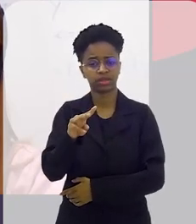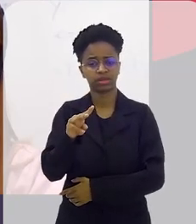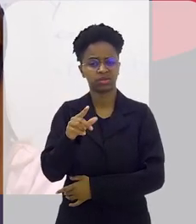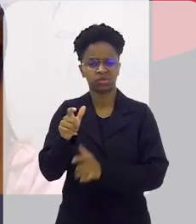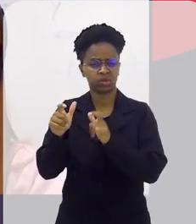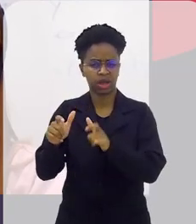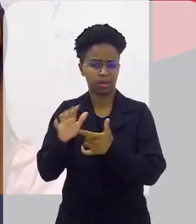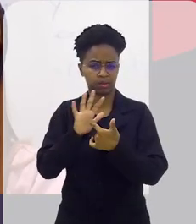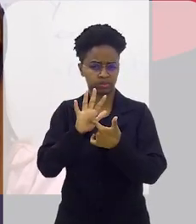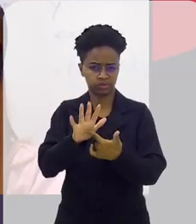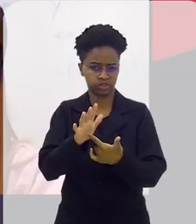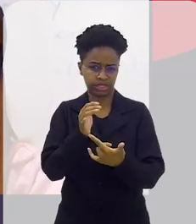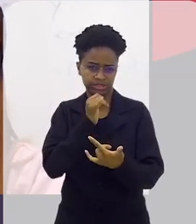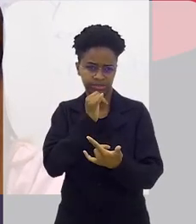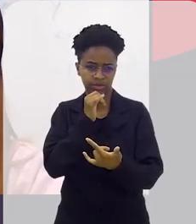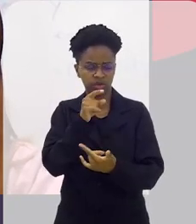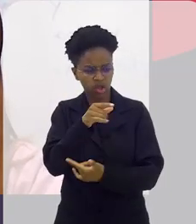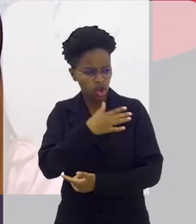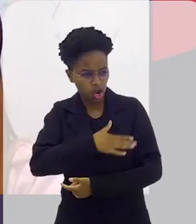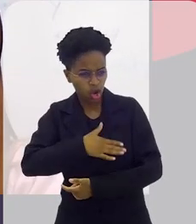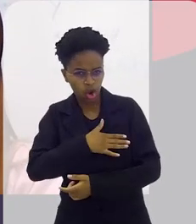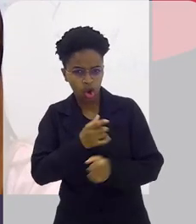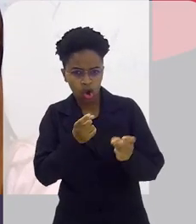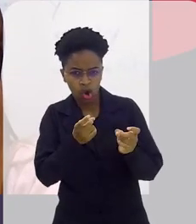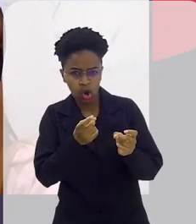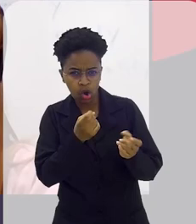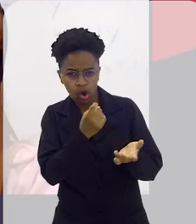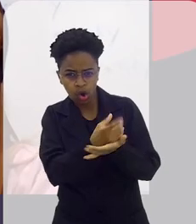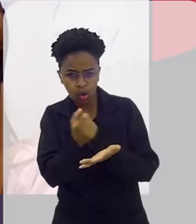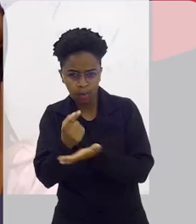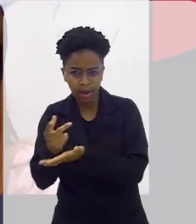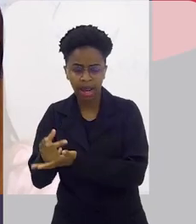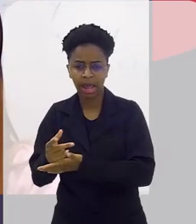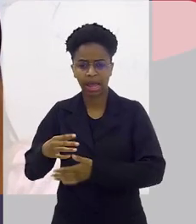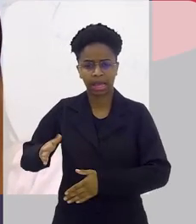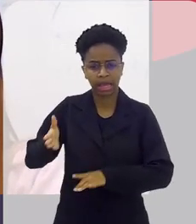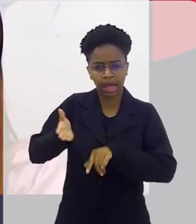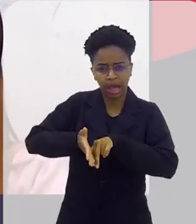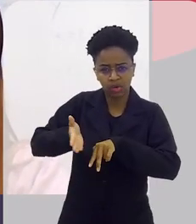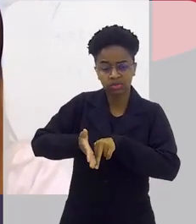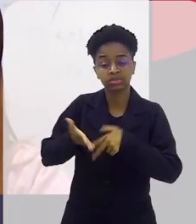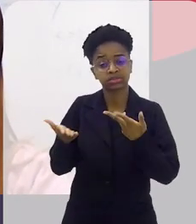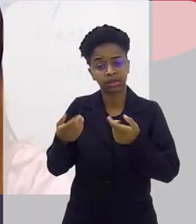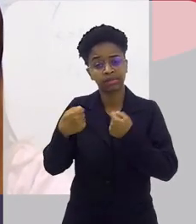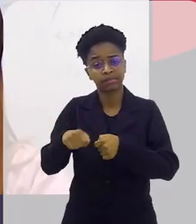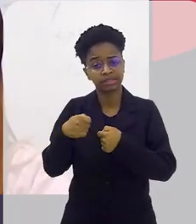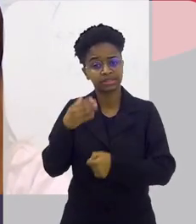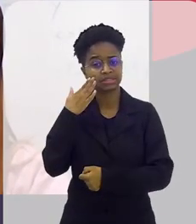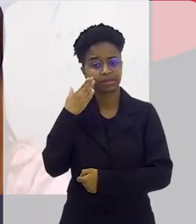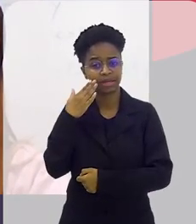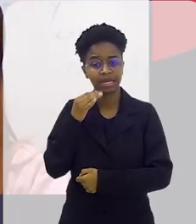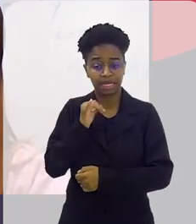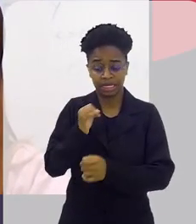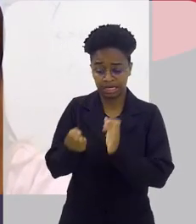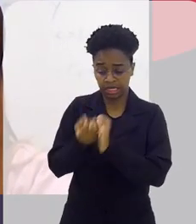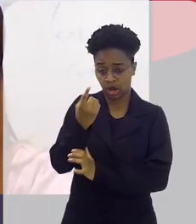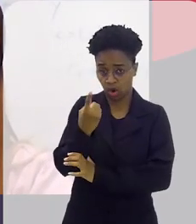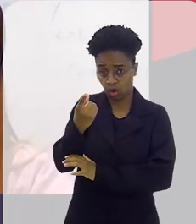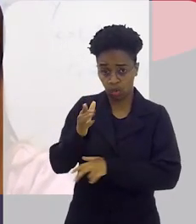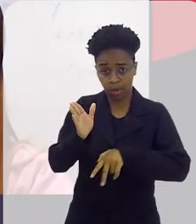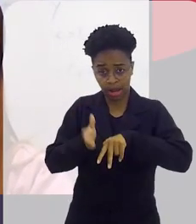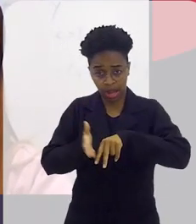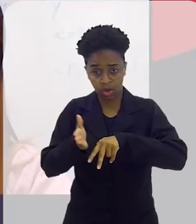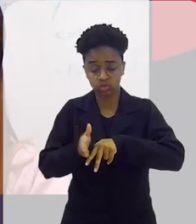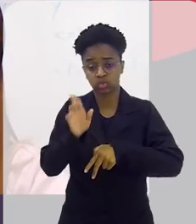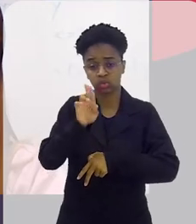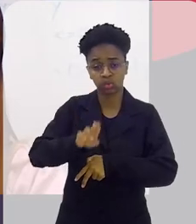falando alguma coisa do tipo, você gosta de comprar calça jeans? Então, saiba que para produzir